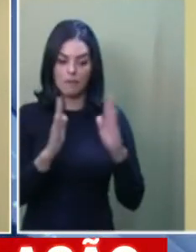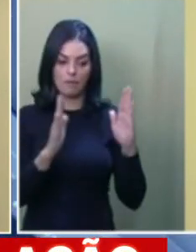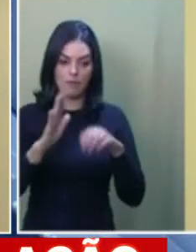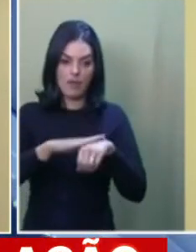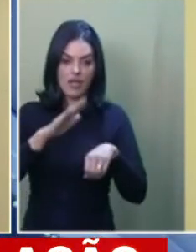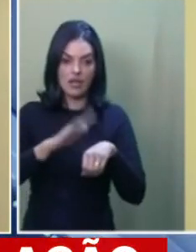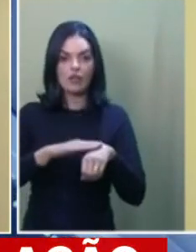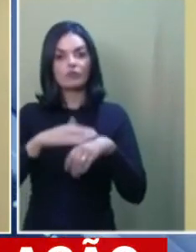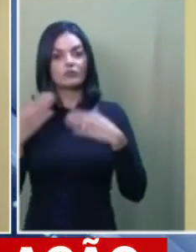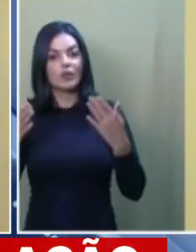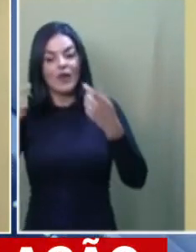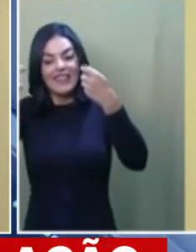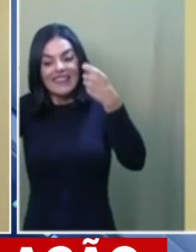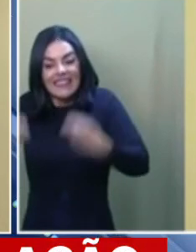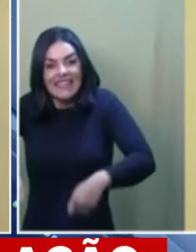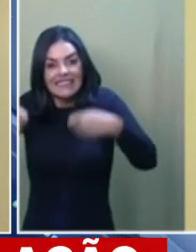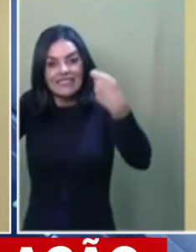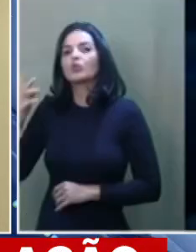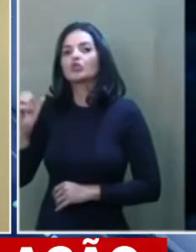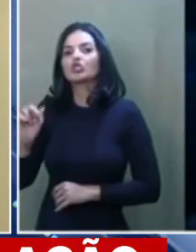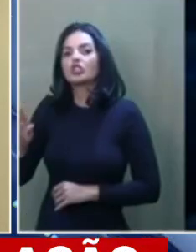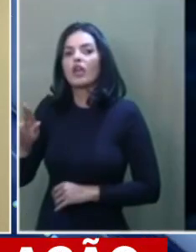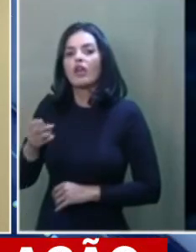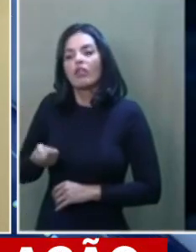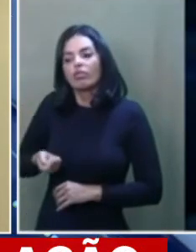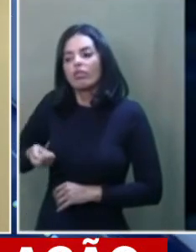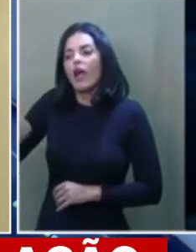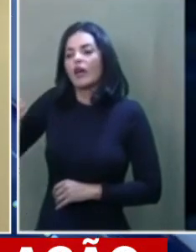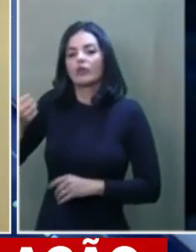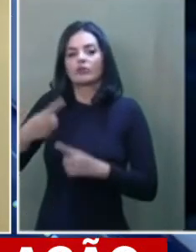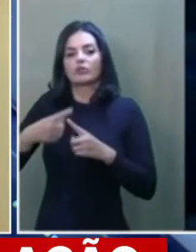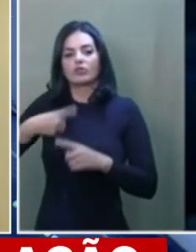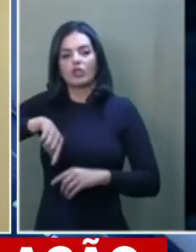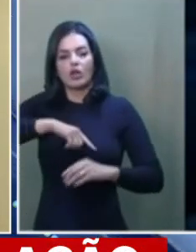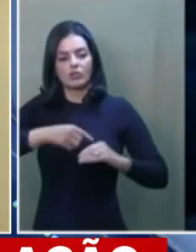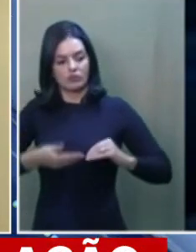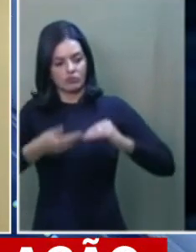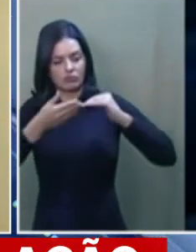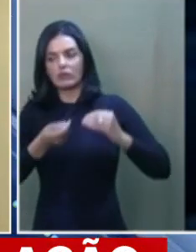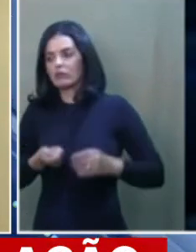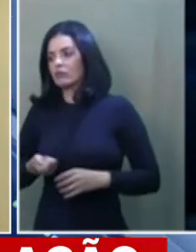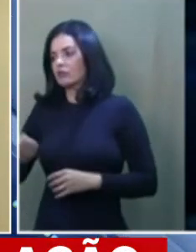conversar com a gente sobre essa PEC, senador. Um bom dia de trabalho para o senhor. Eu que agradeço. Um bom dia a todos. Obrigado.